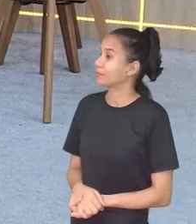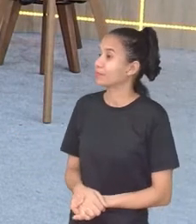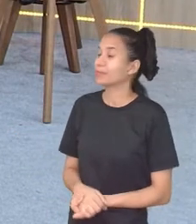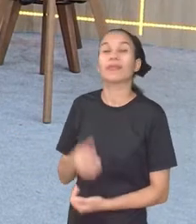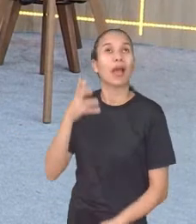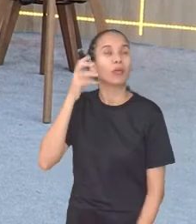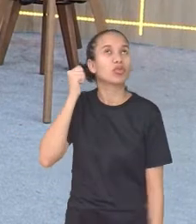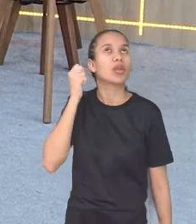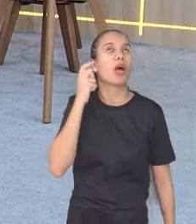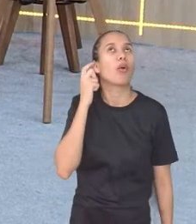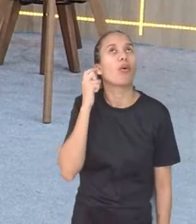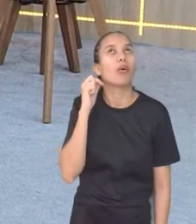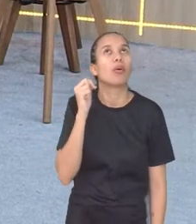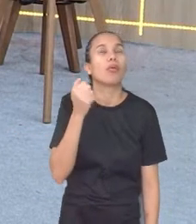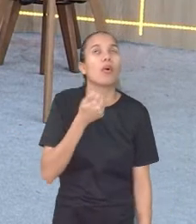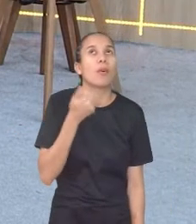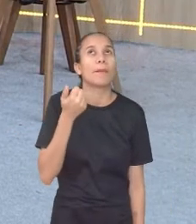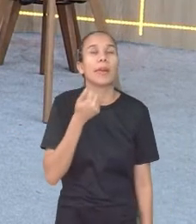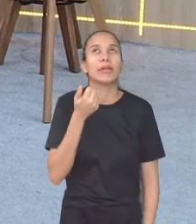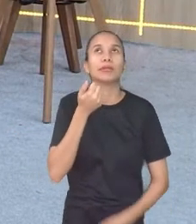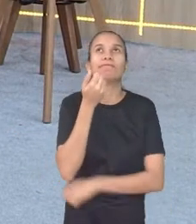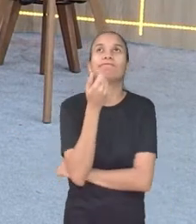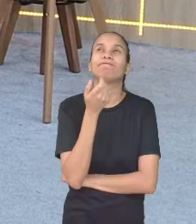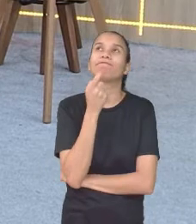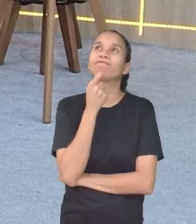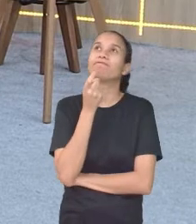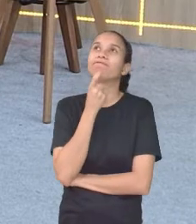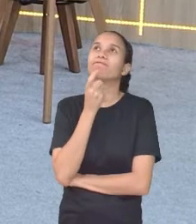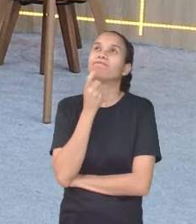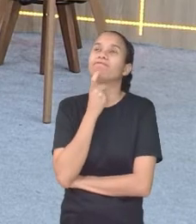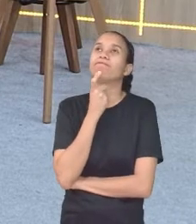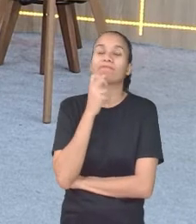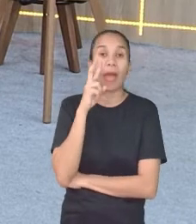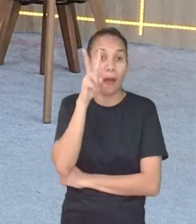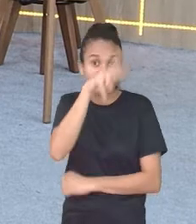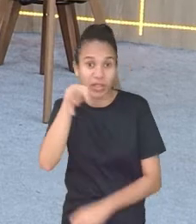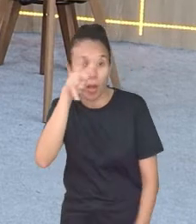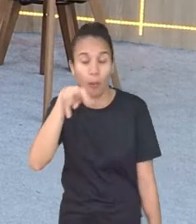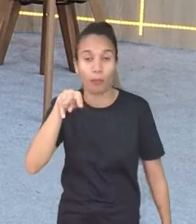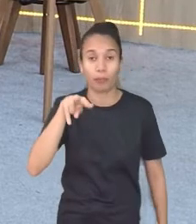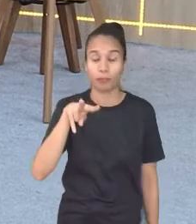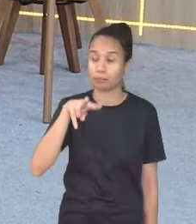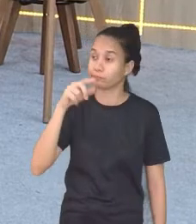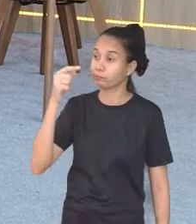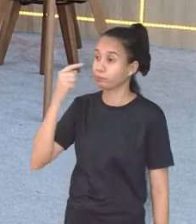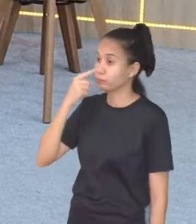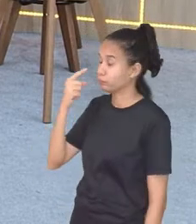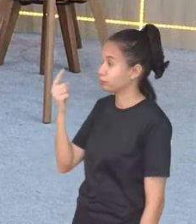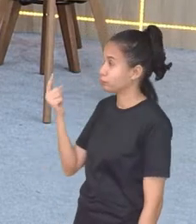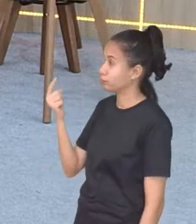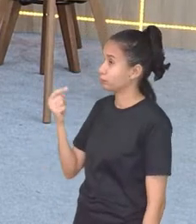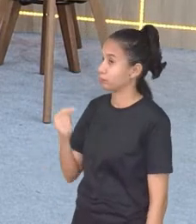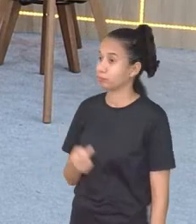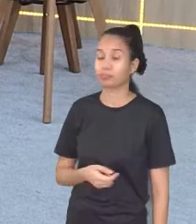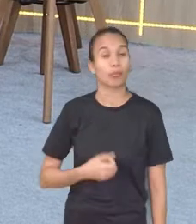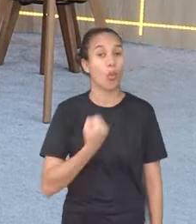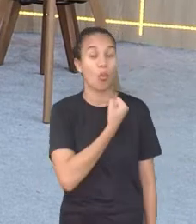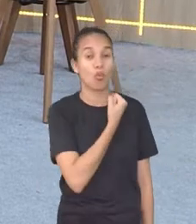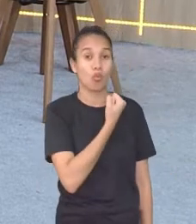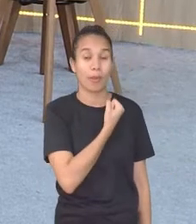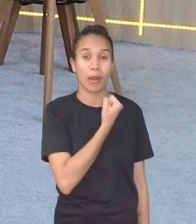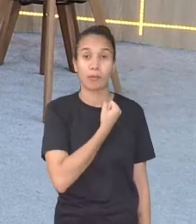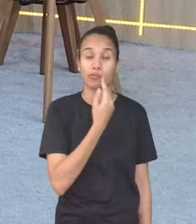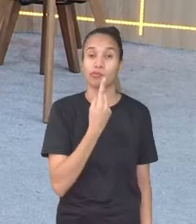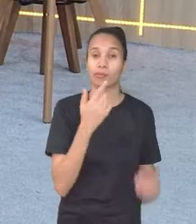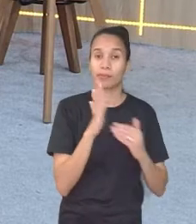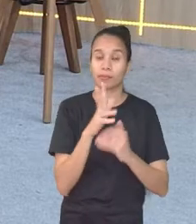a audição, não foi? Vamos ver visão. Cláudia agora escolheu visão. O número de 1 a